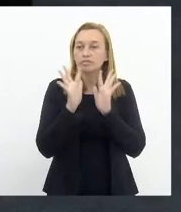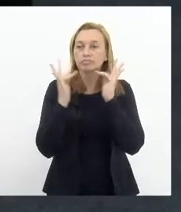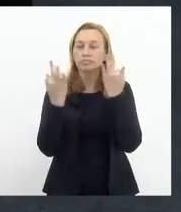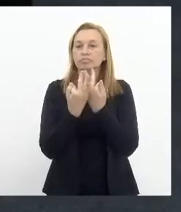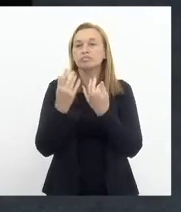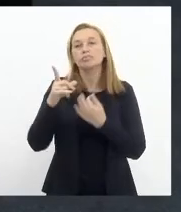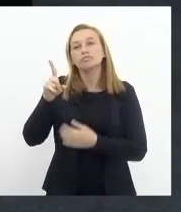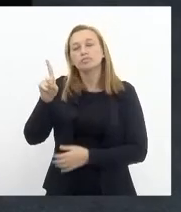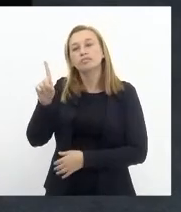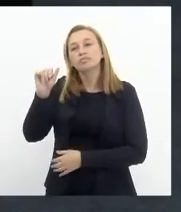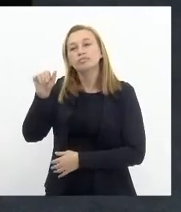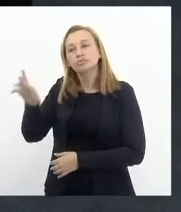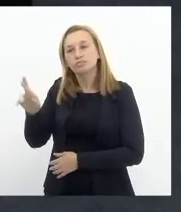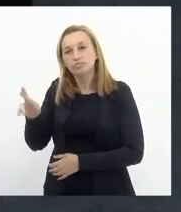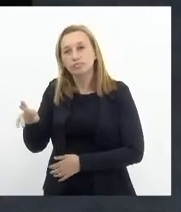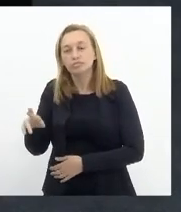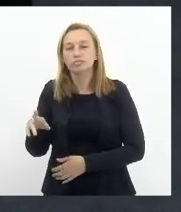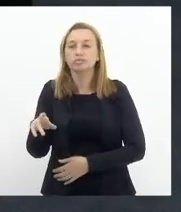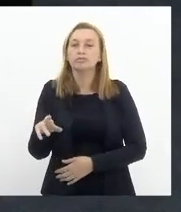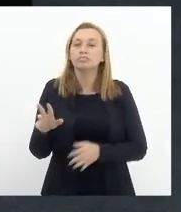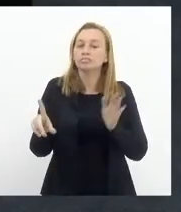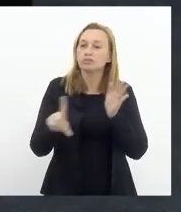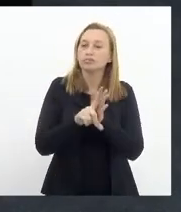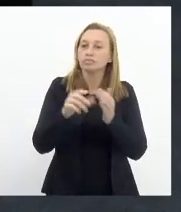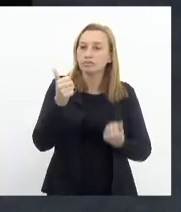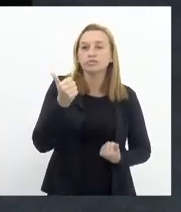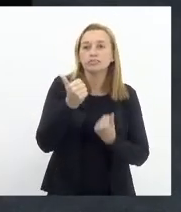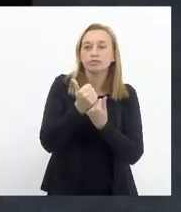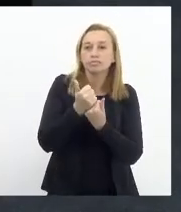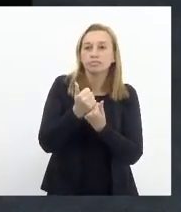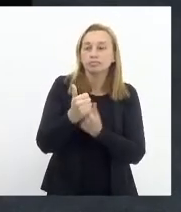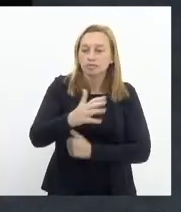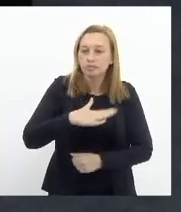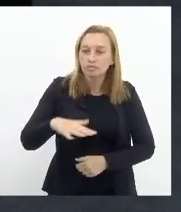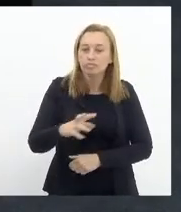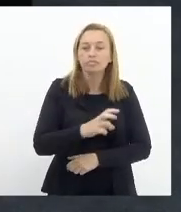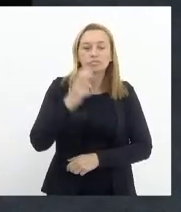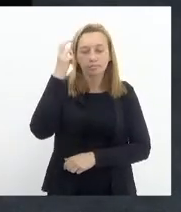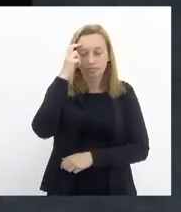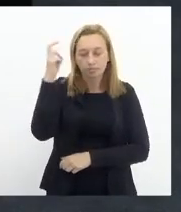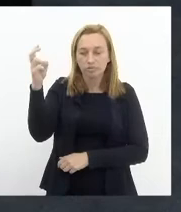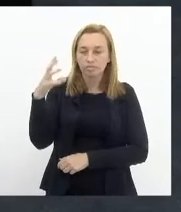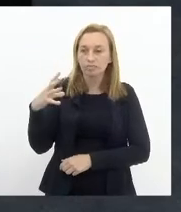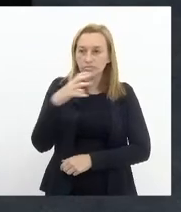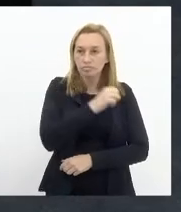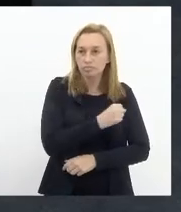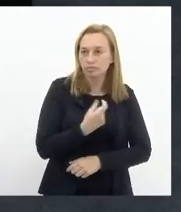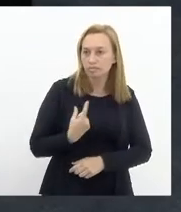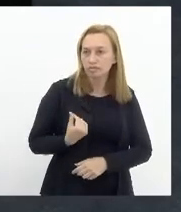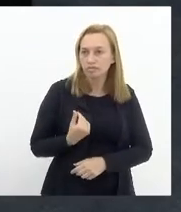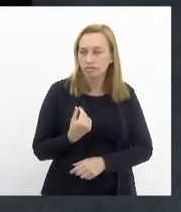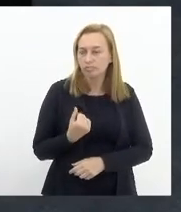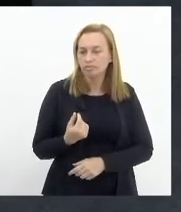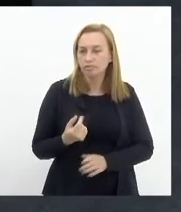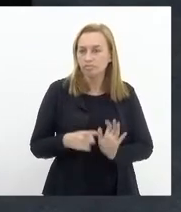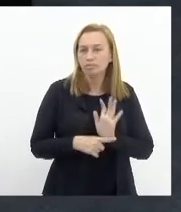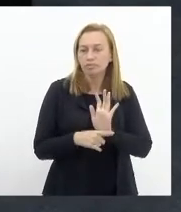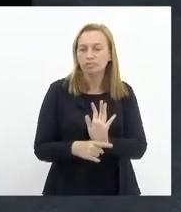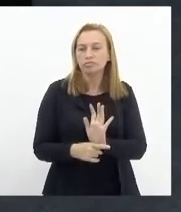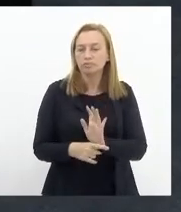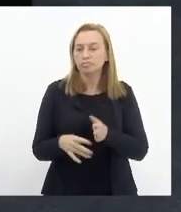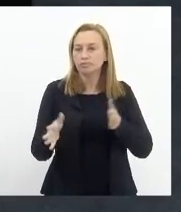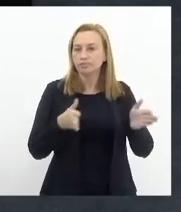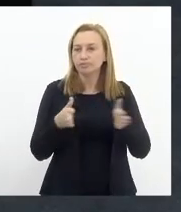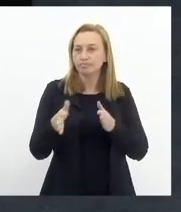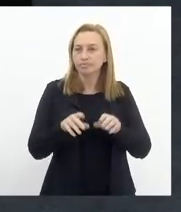Aldir Blanc mas foi uma lei de apoio ao setor cultural esse auxílio emergencial adotado durante a pandemia